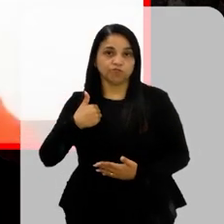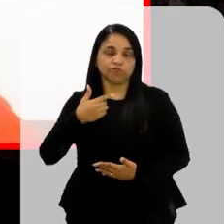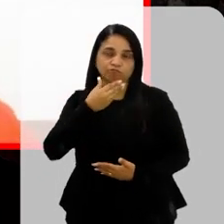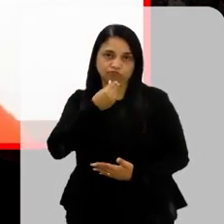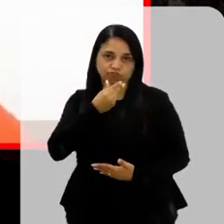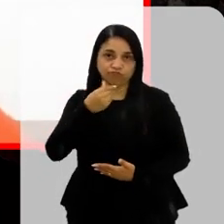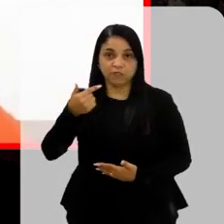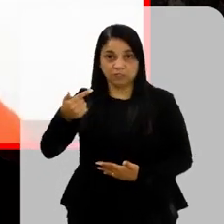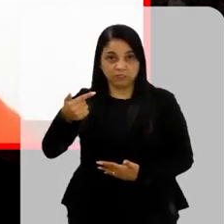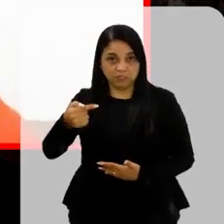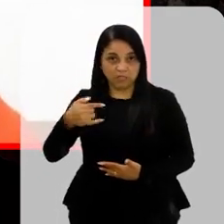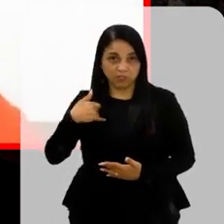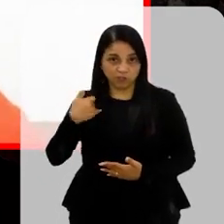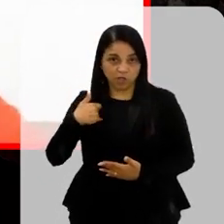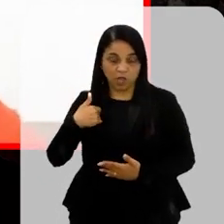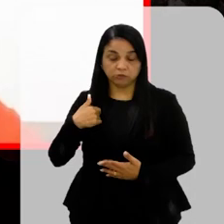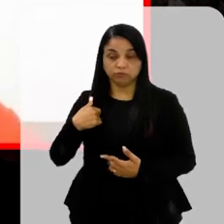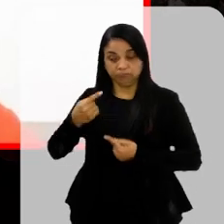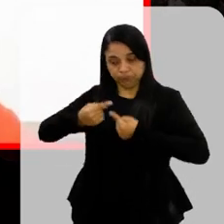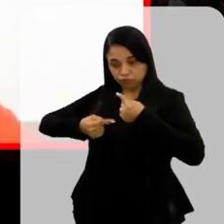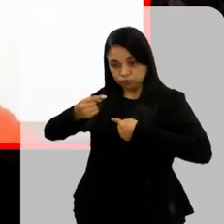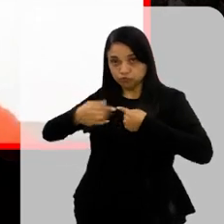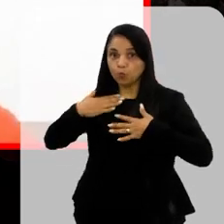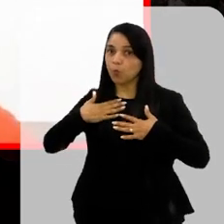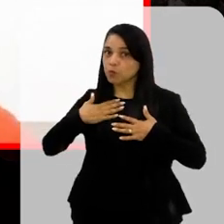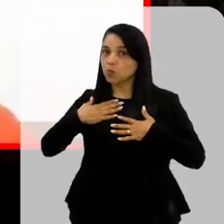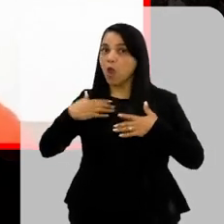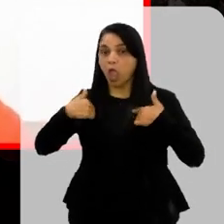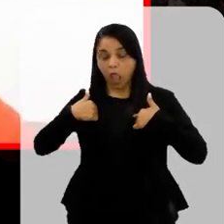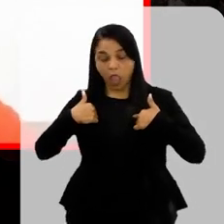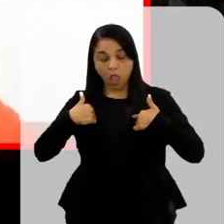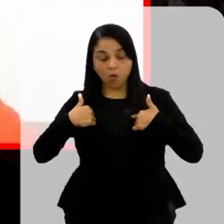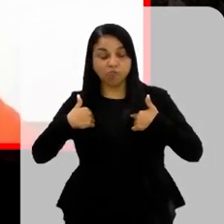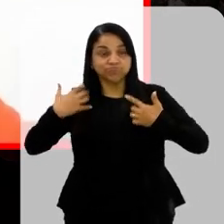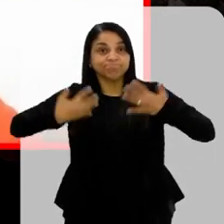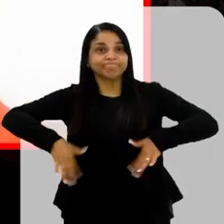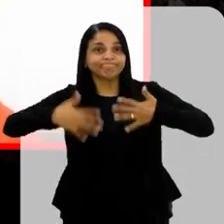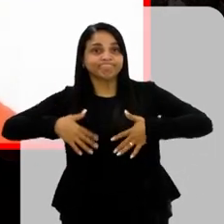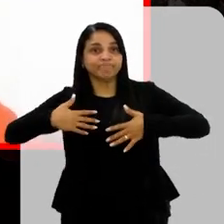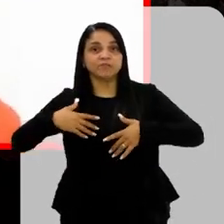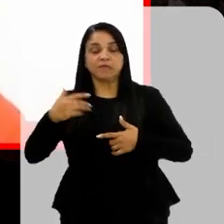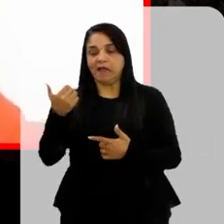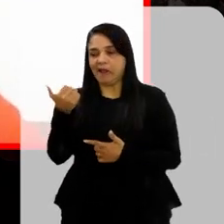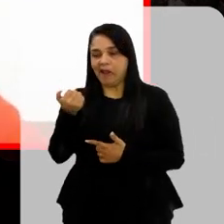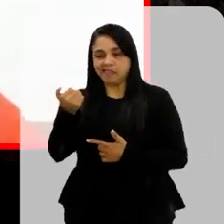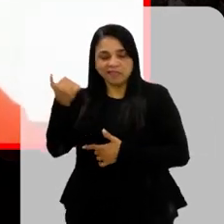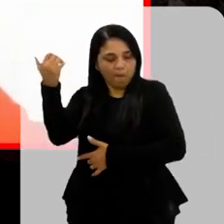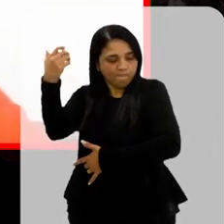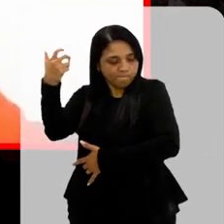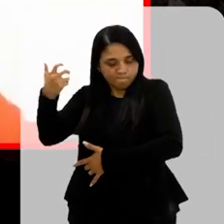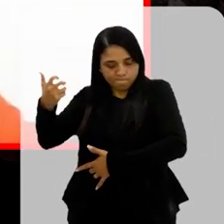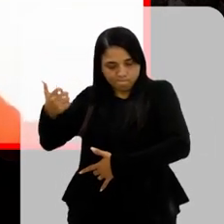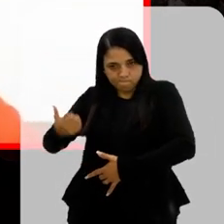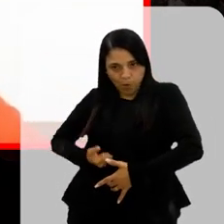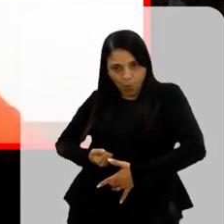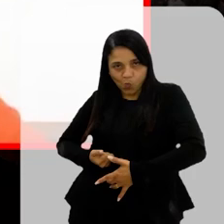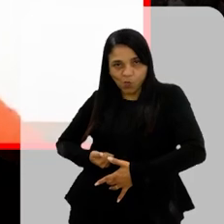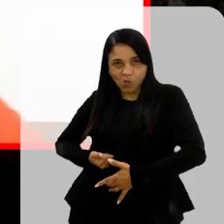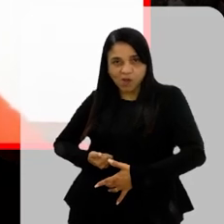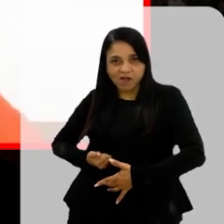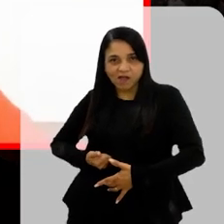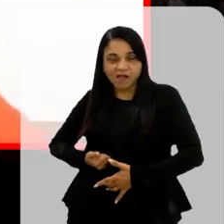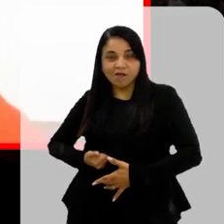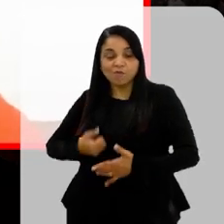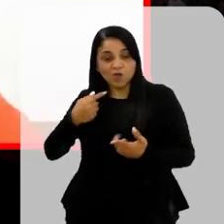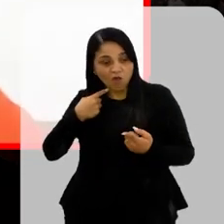E soube argumentar comigo Porque eu como mãe Na hora do desespero Já vim com a caneta De insulina Para aplicar A quantidade Que eu estava